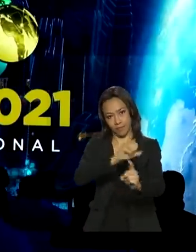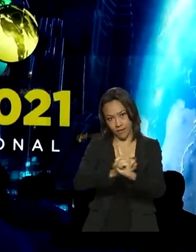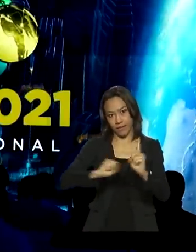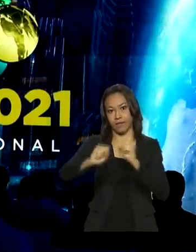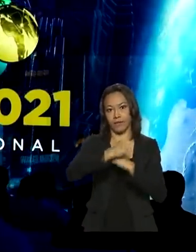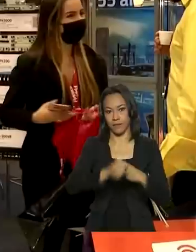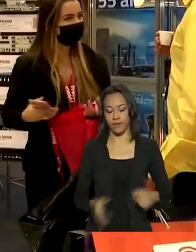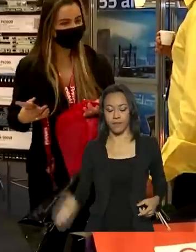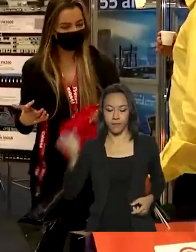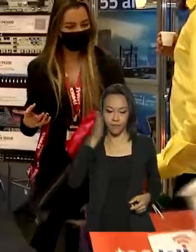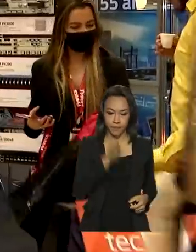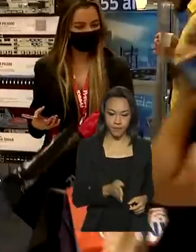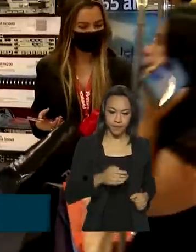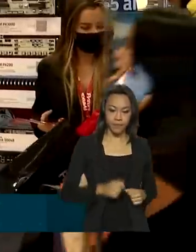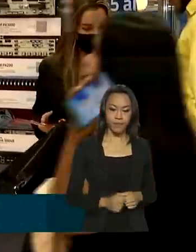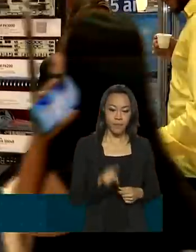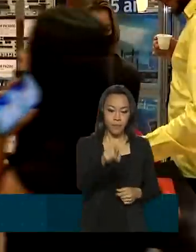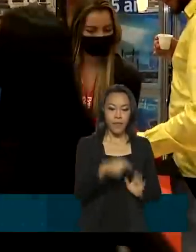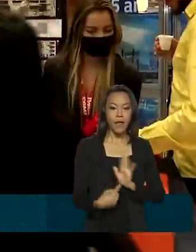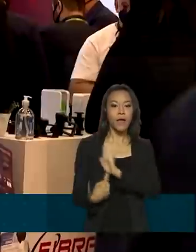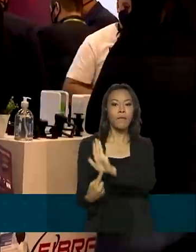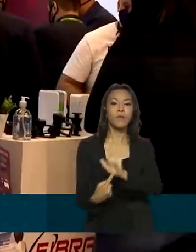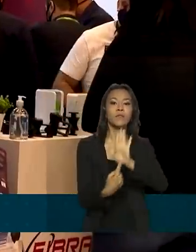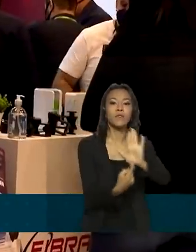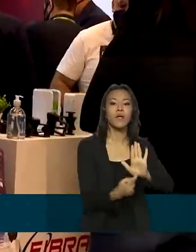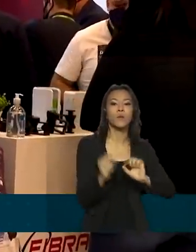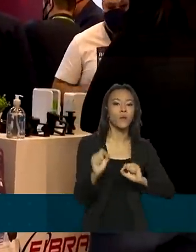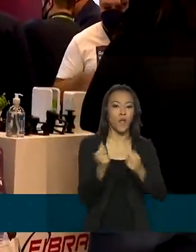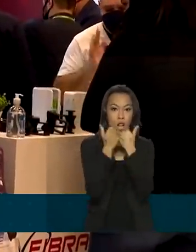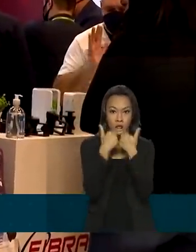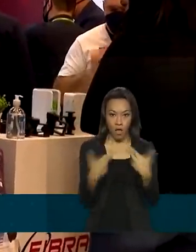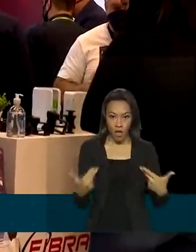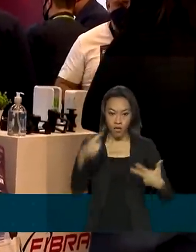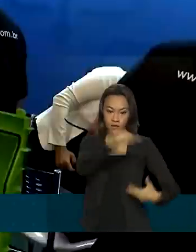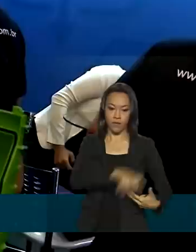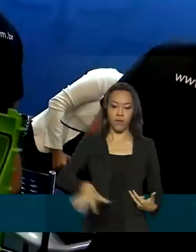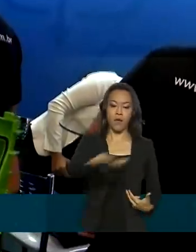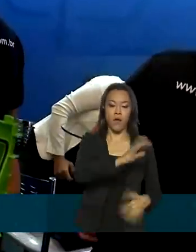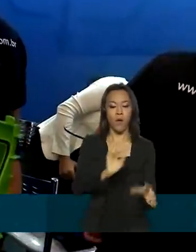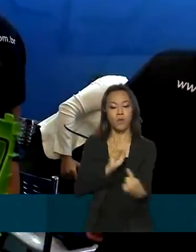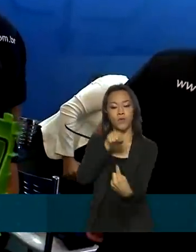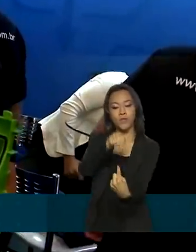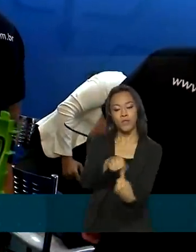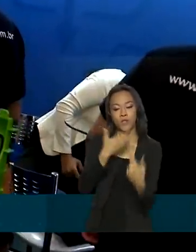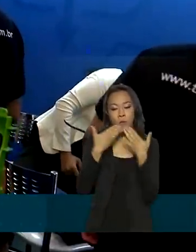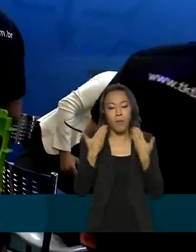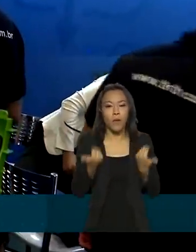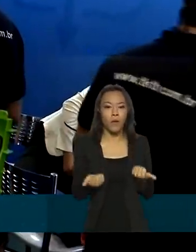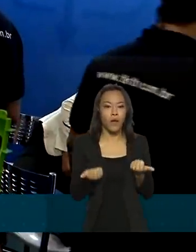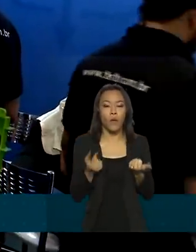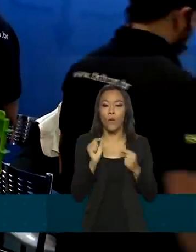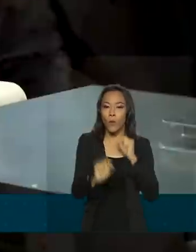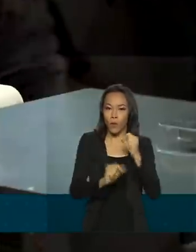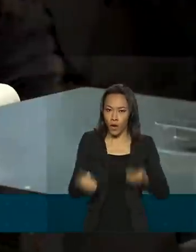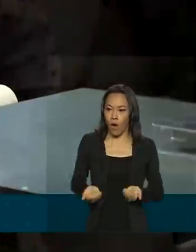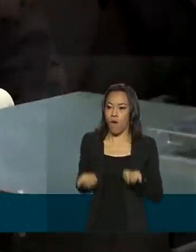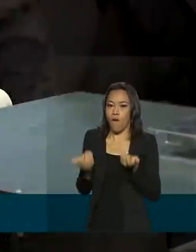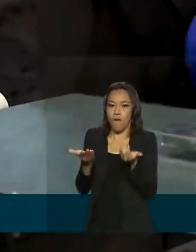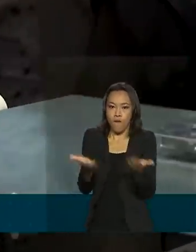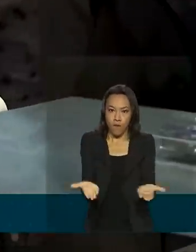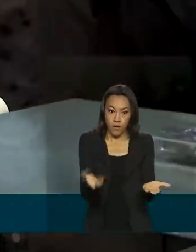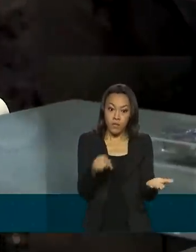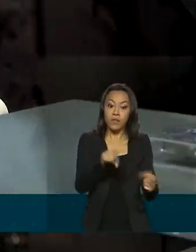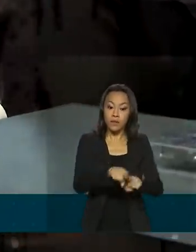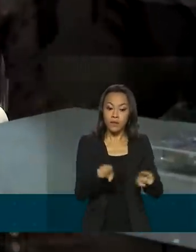São apresentadas as novidades do setor com o objetivo de melhorar a oferta dos produtos e, com isso, a